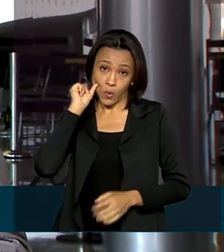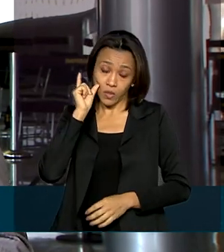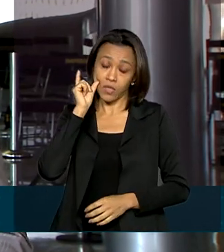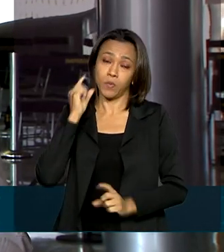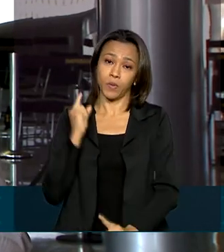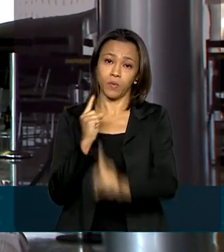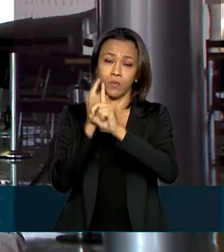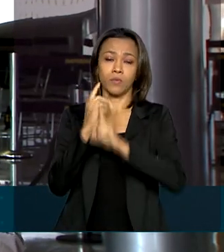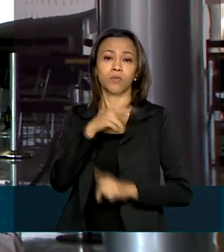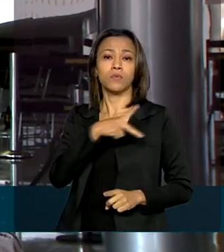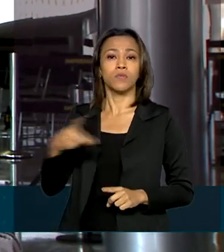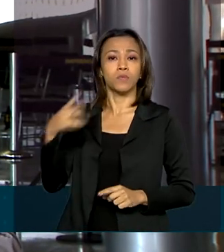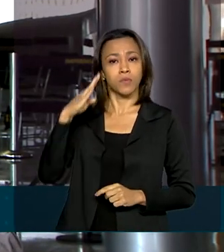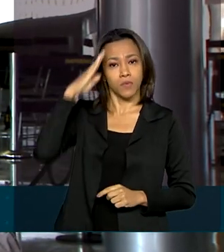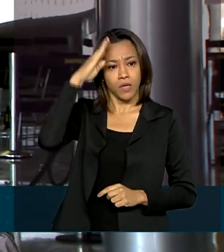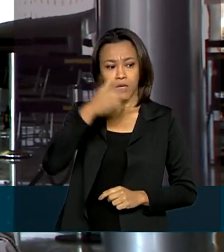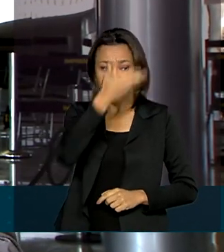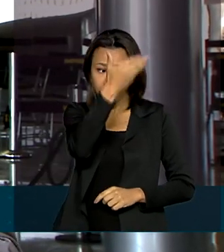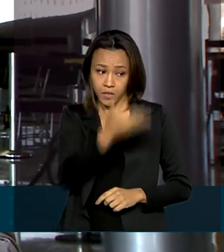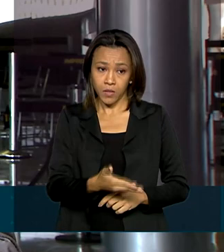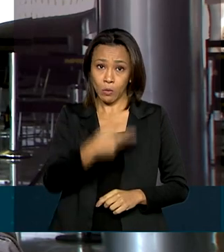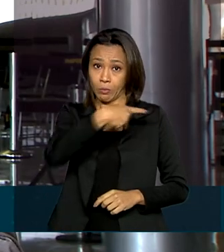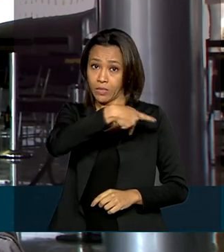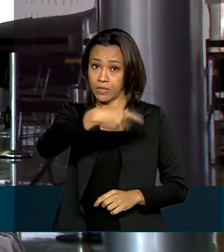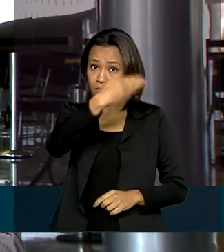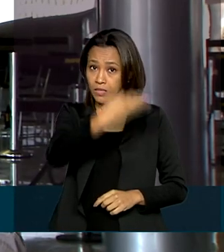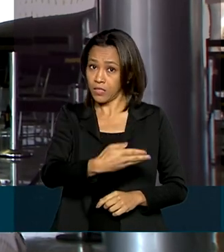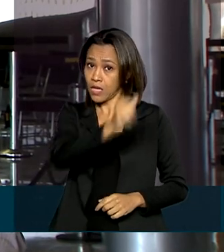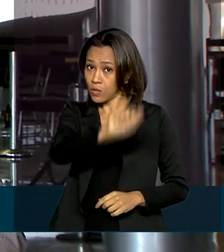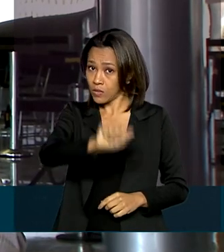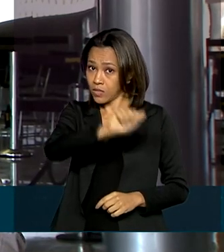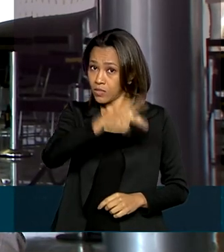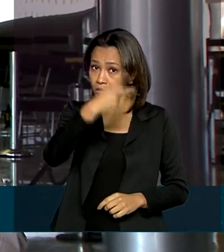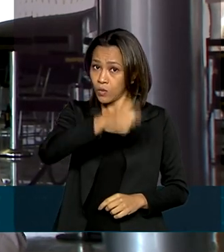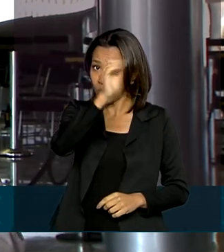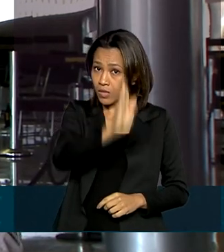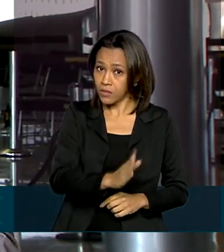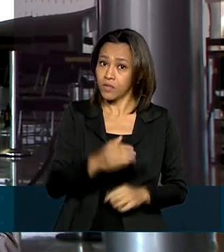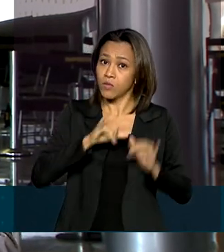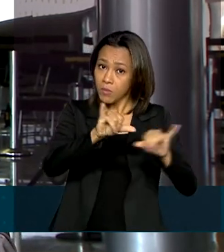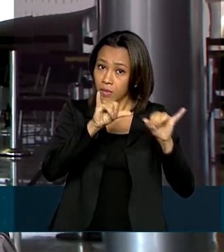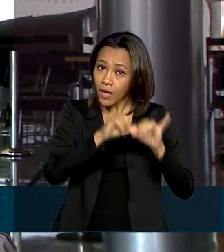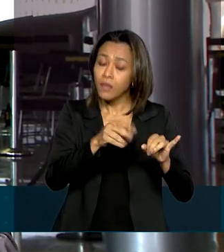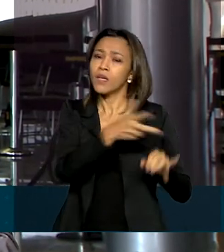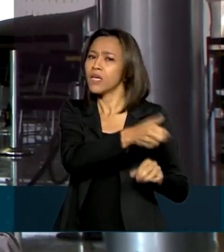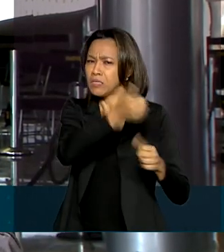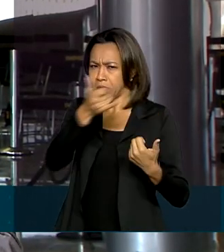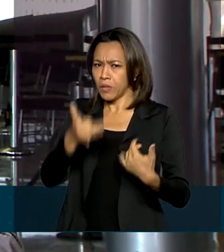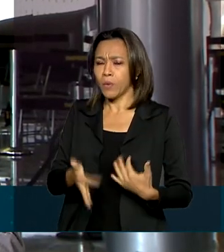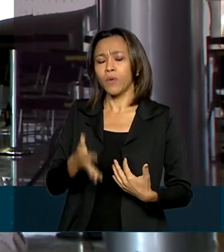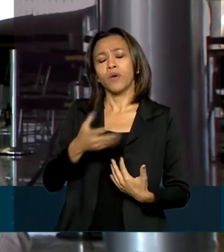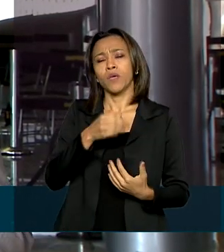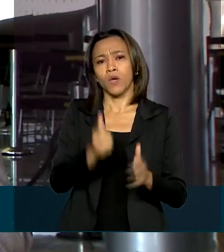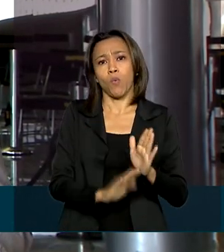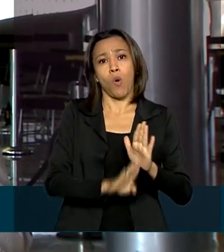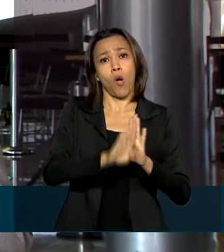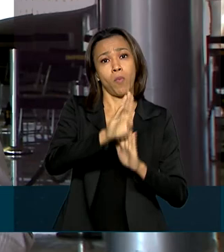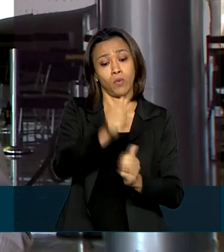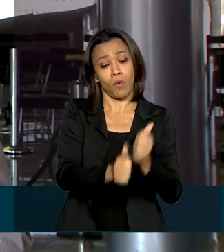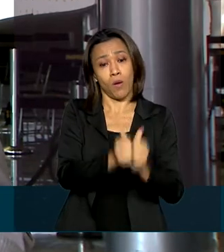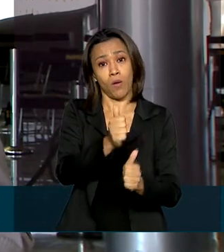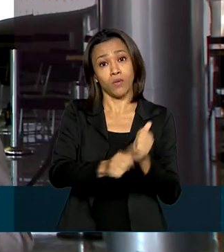Bolsonaro, o presidente da Associação Brasileira de Supermercados, João Sanzovo, disse que o aumento do arroz está ligado à